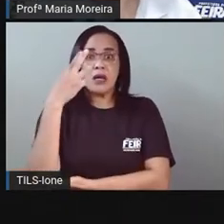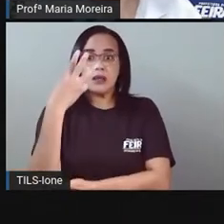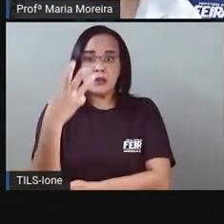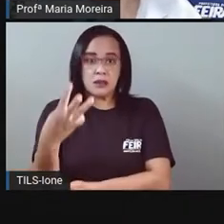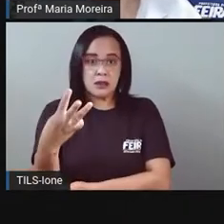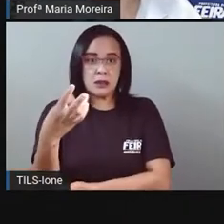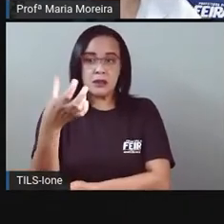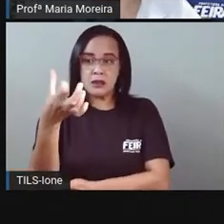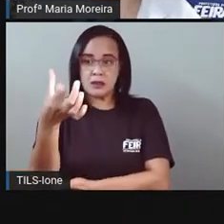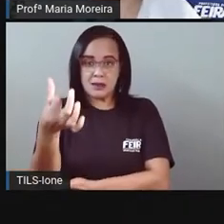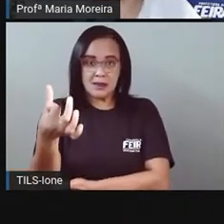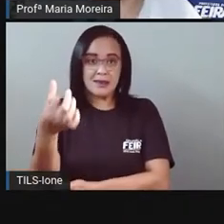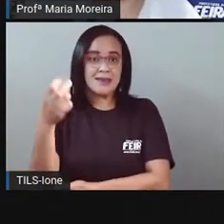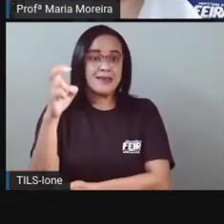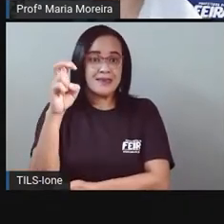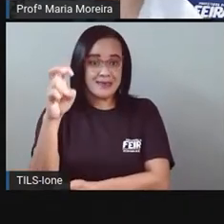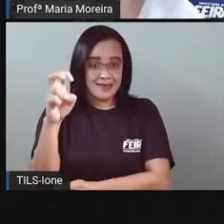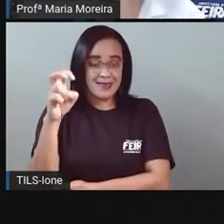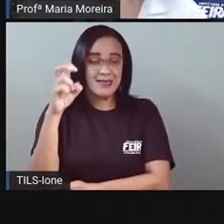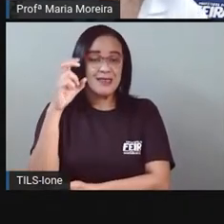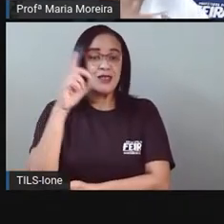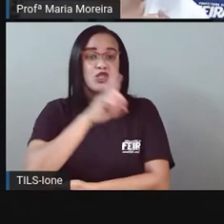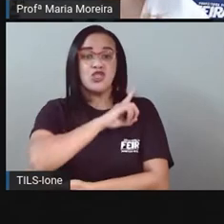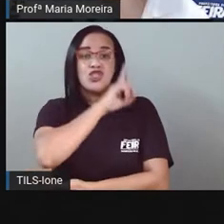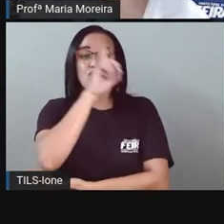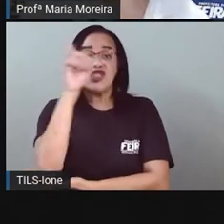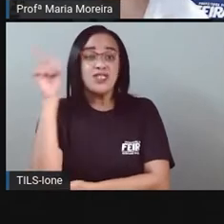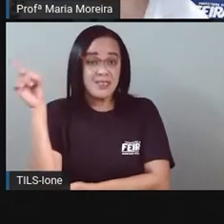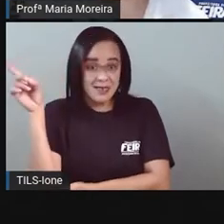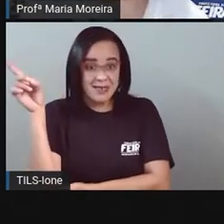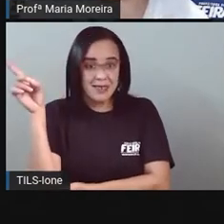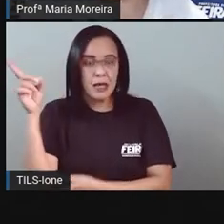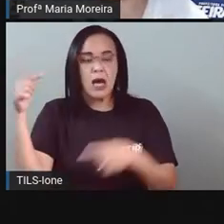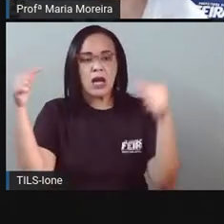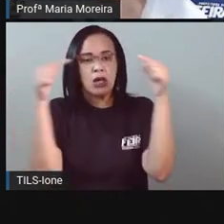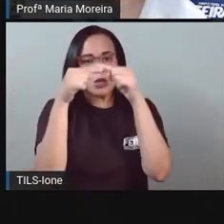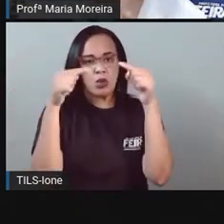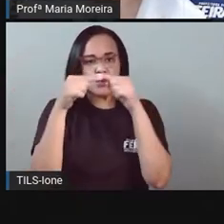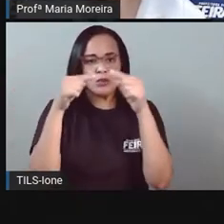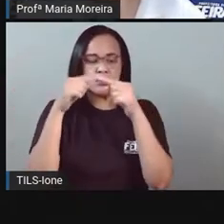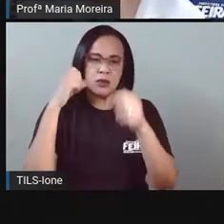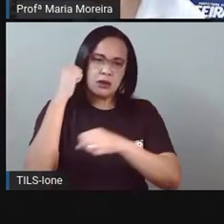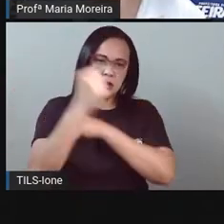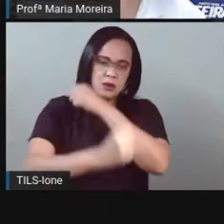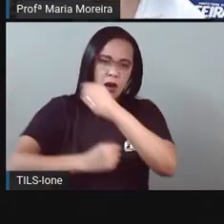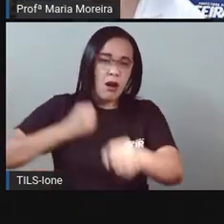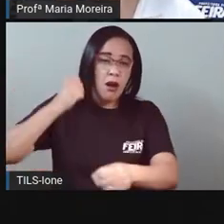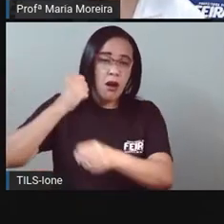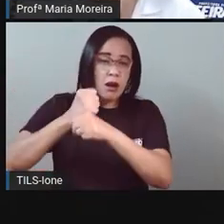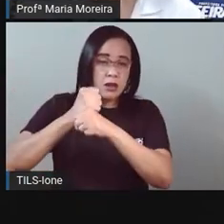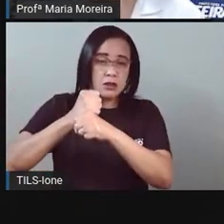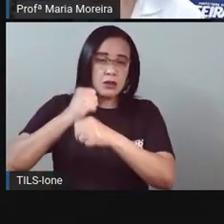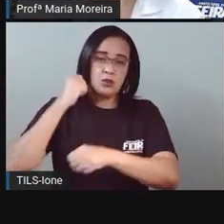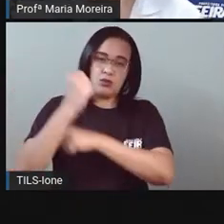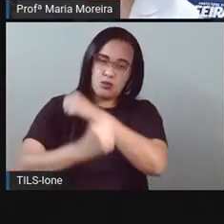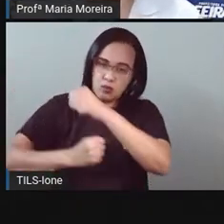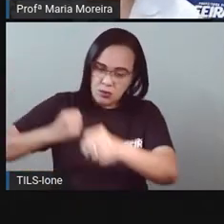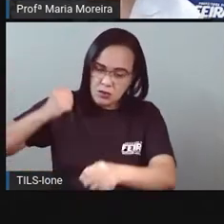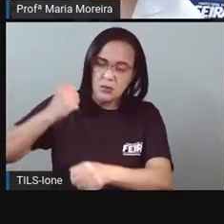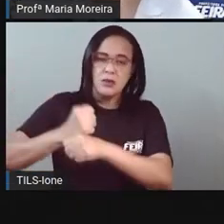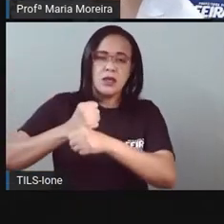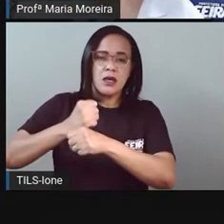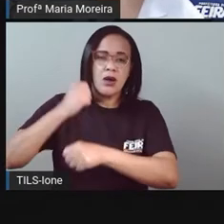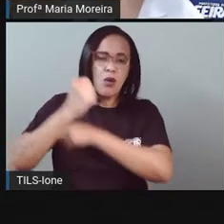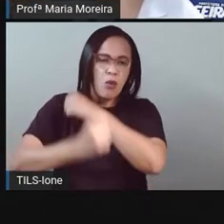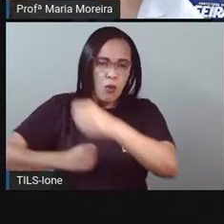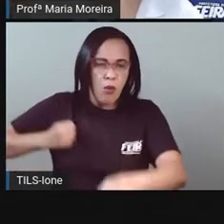aí que determina os anos. Então, o movimento de rotação é responsável pelo dia e pela noite.